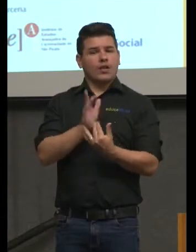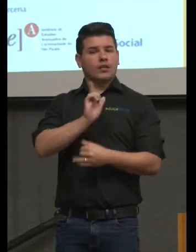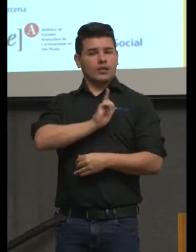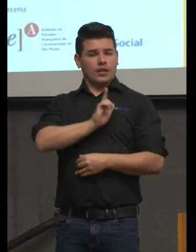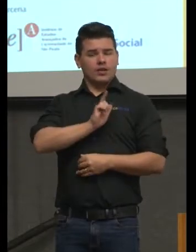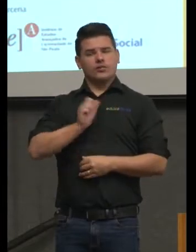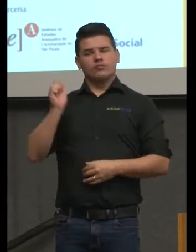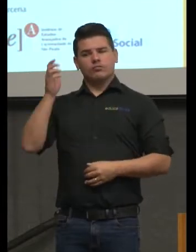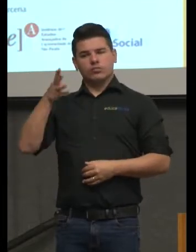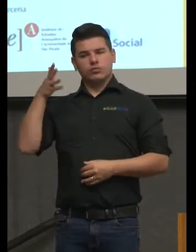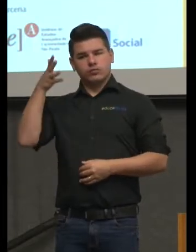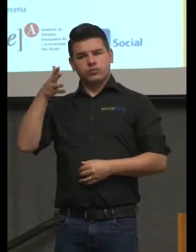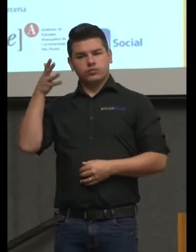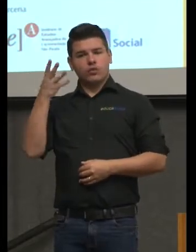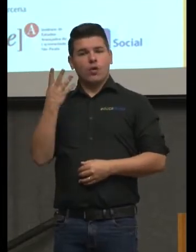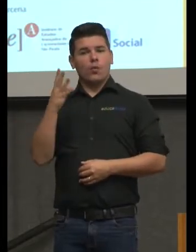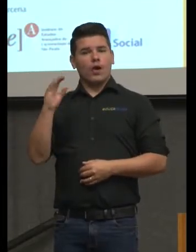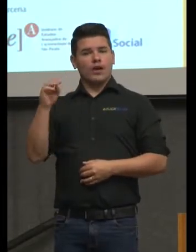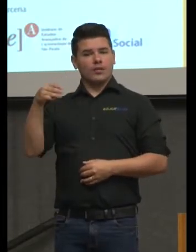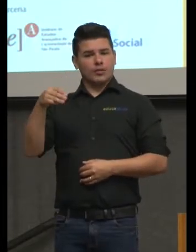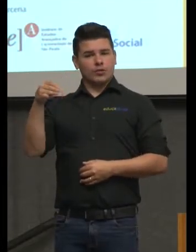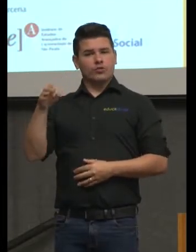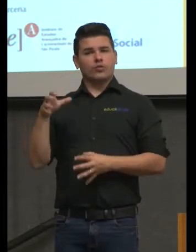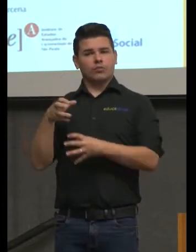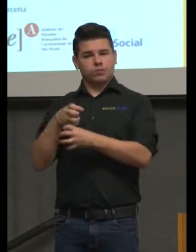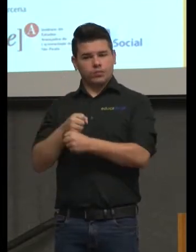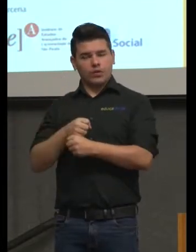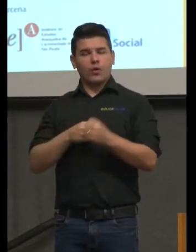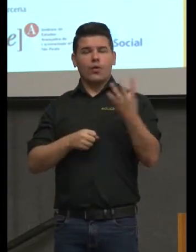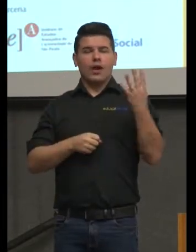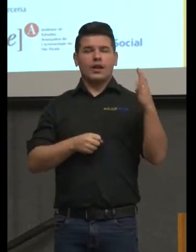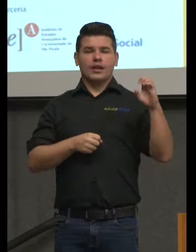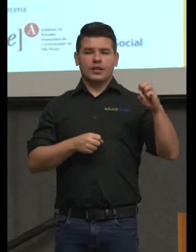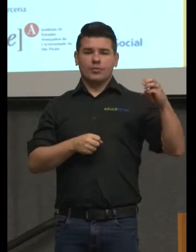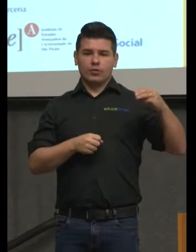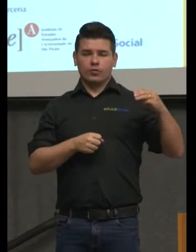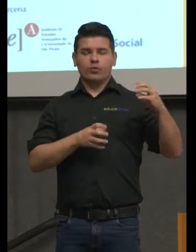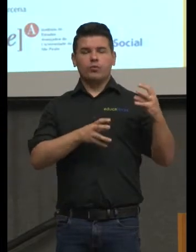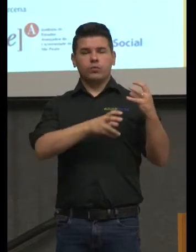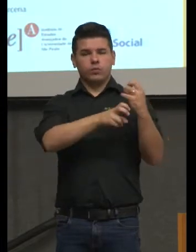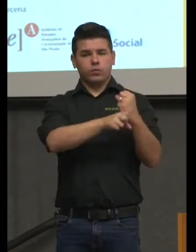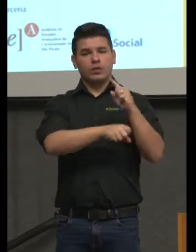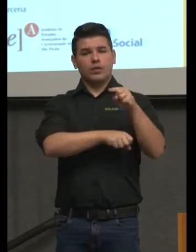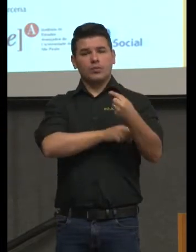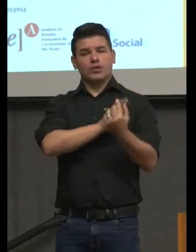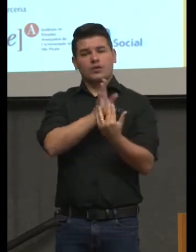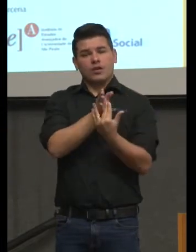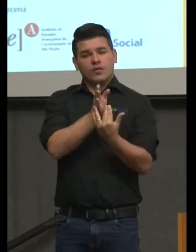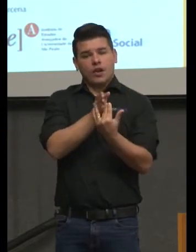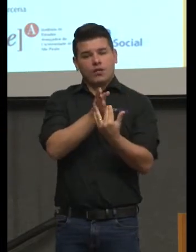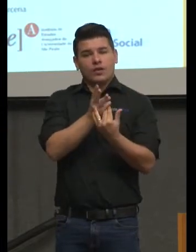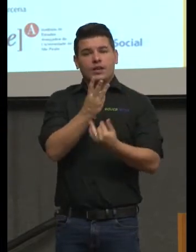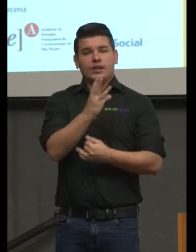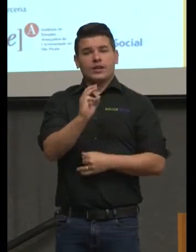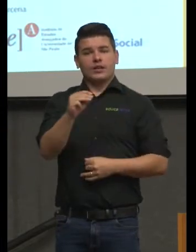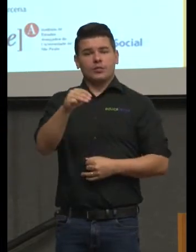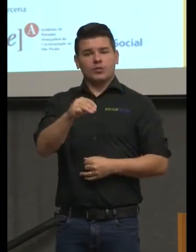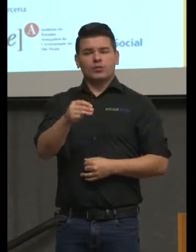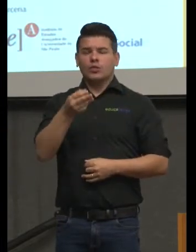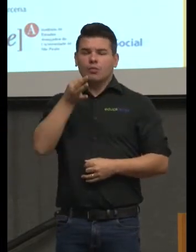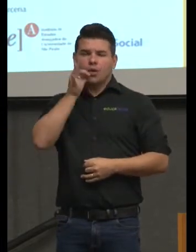falas de 40 minutos, depois um intervalo de 30 minutos para a gente tomar um café,